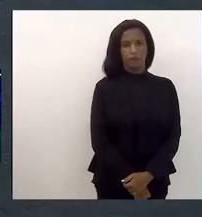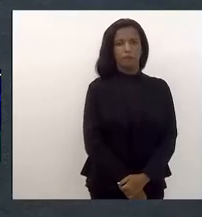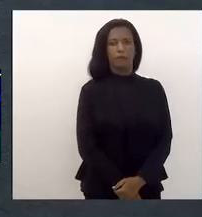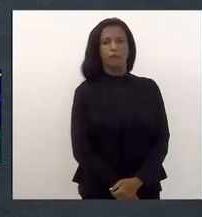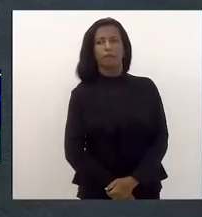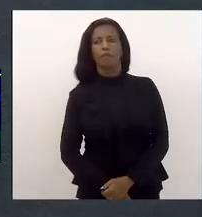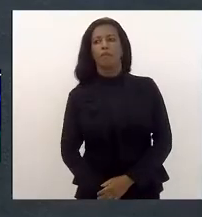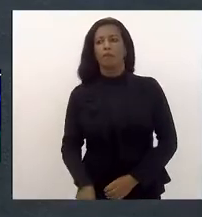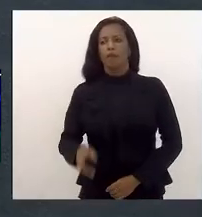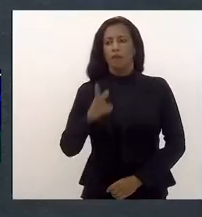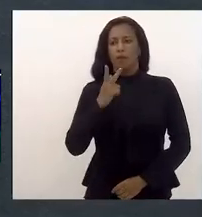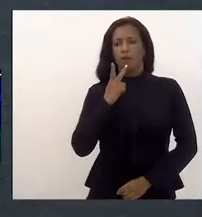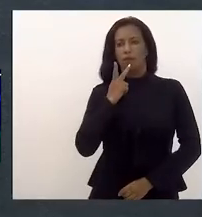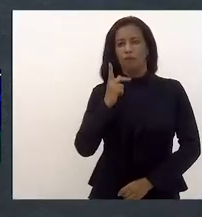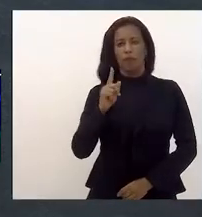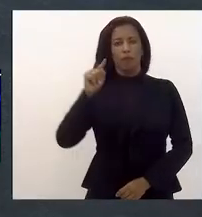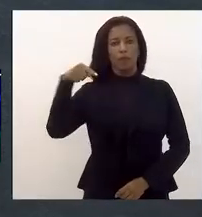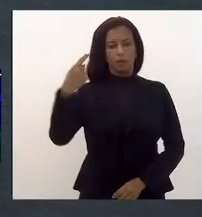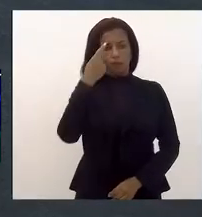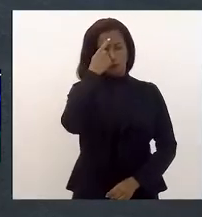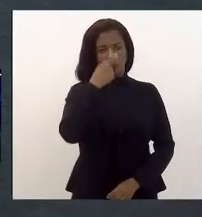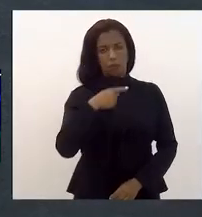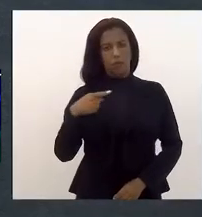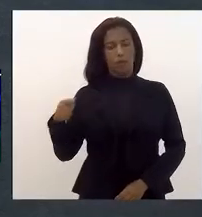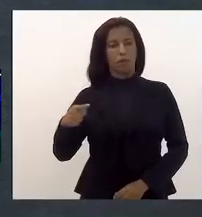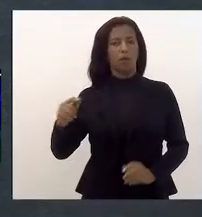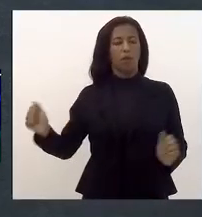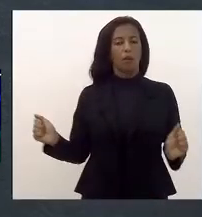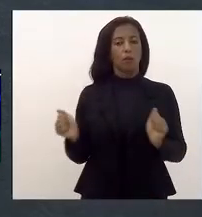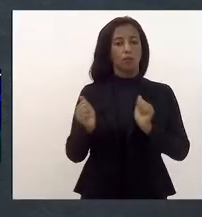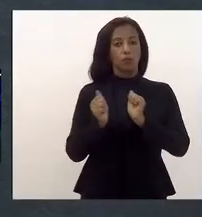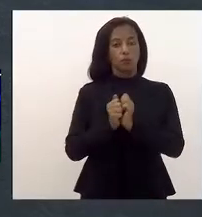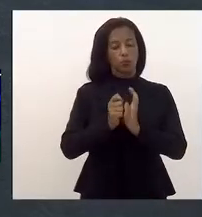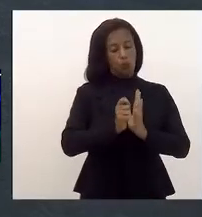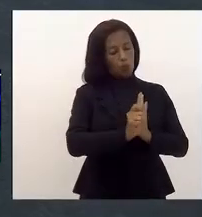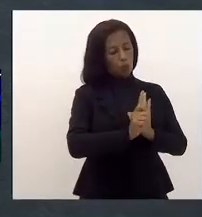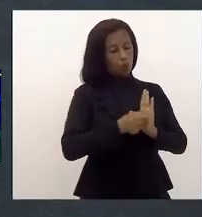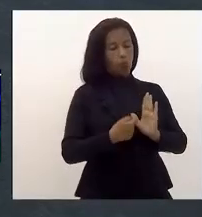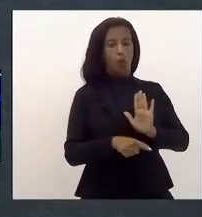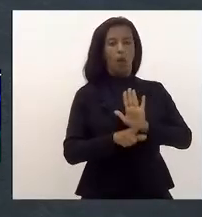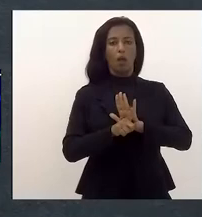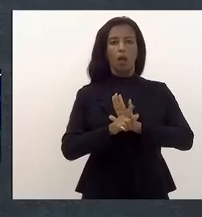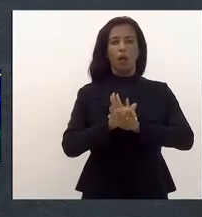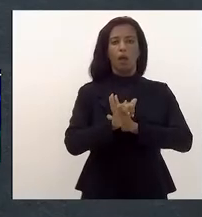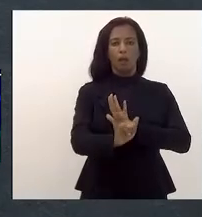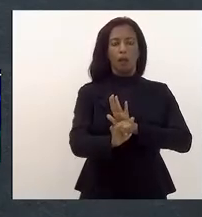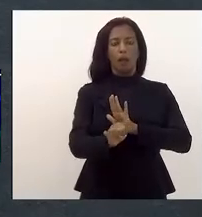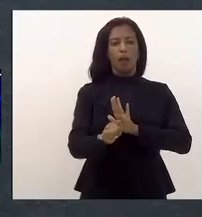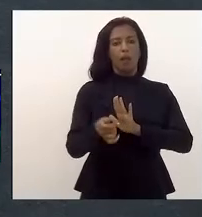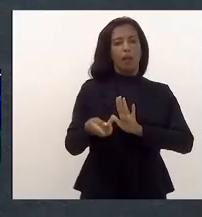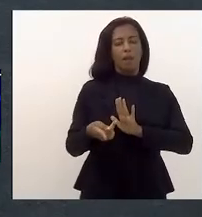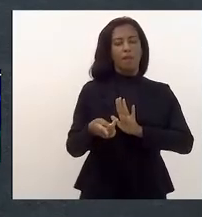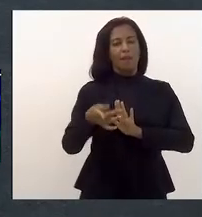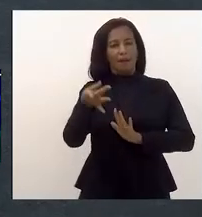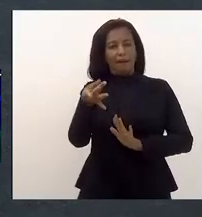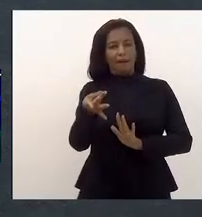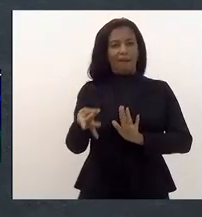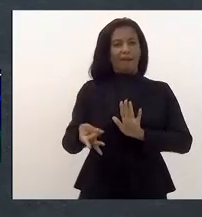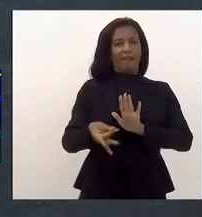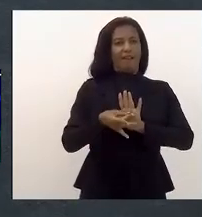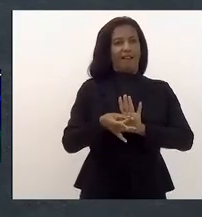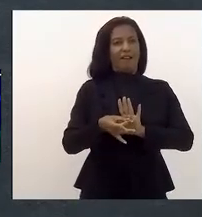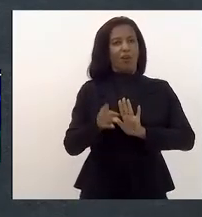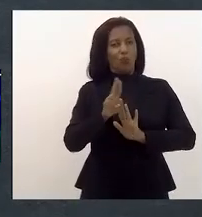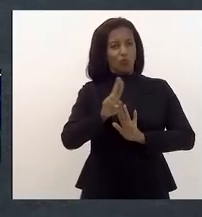dizer que na próxima semana estaremos sancionando a lei para eternizar também o nome do nosso